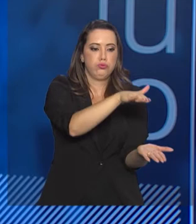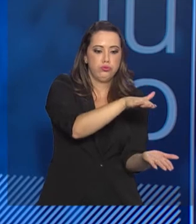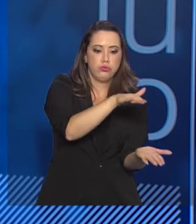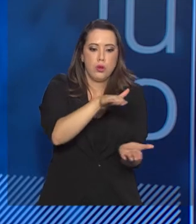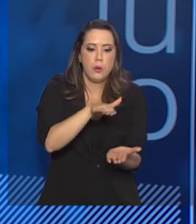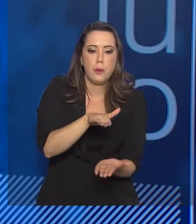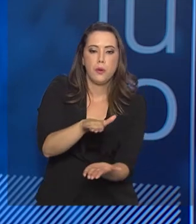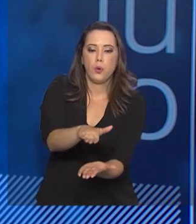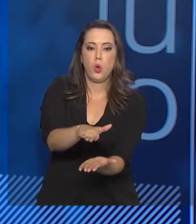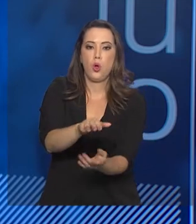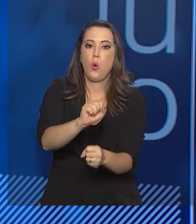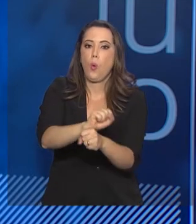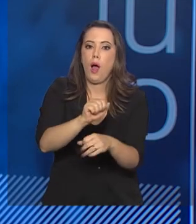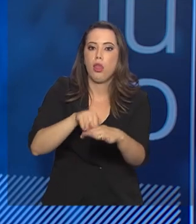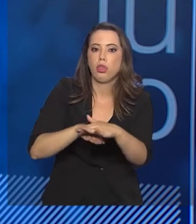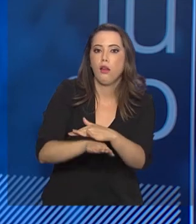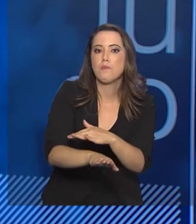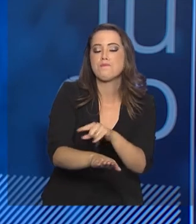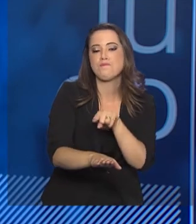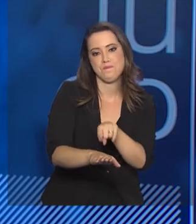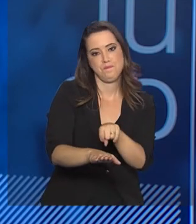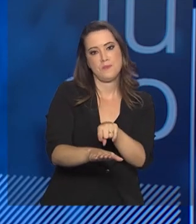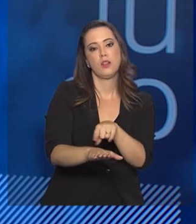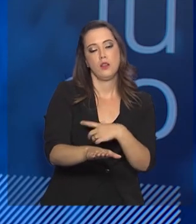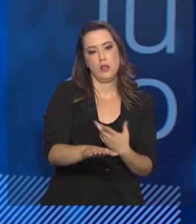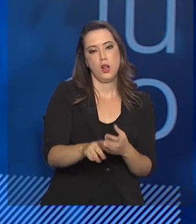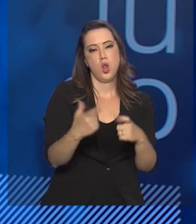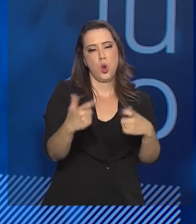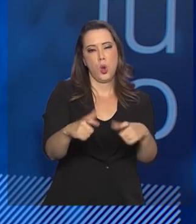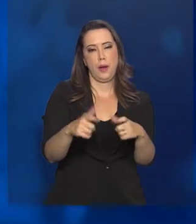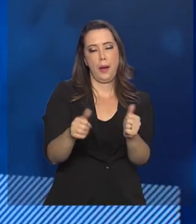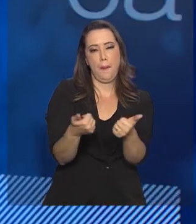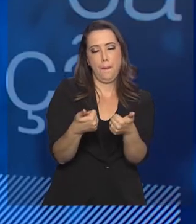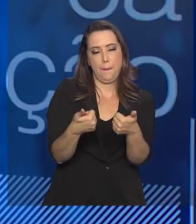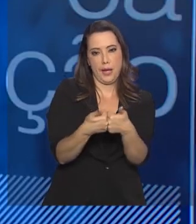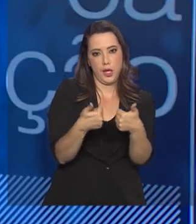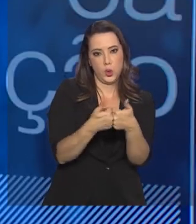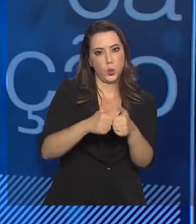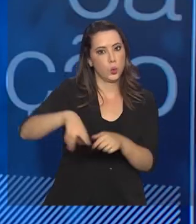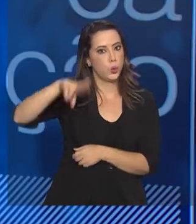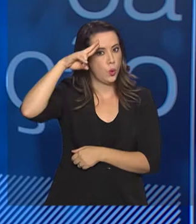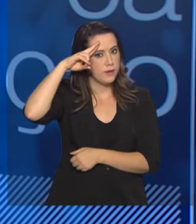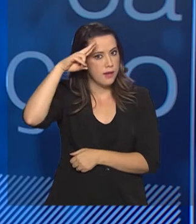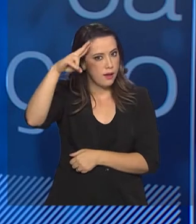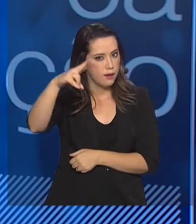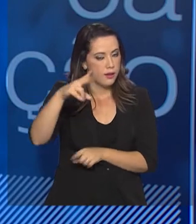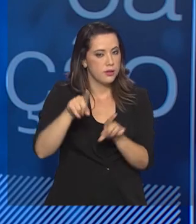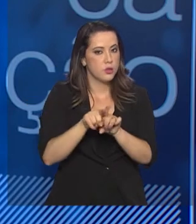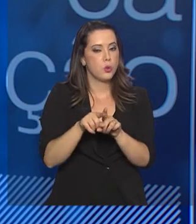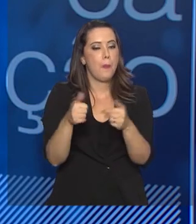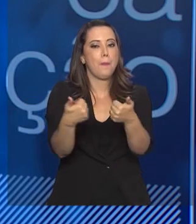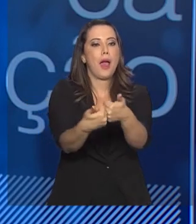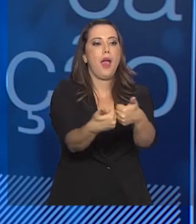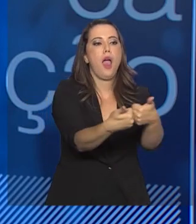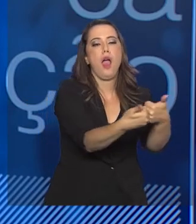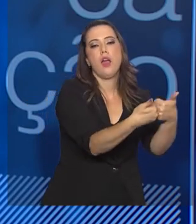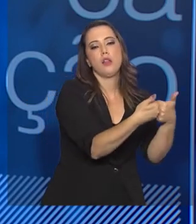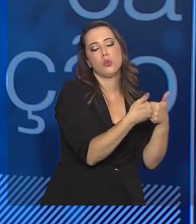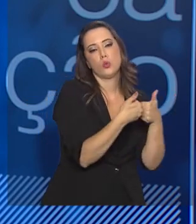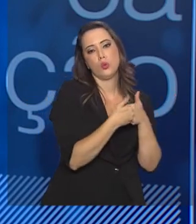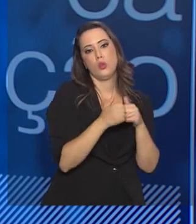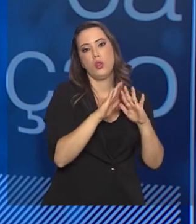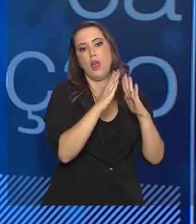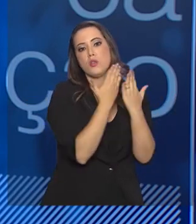proximidade da execução do exame, quando, então, ela é interiorizada. Ela vai para quartéis do Exército no interior do Brasil, mais